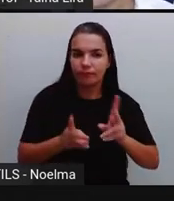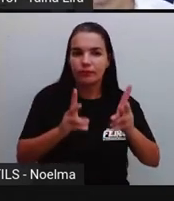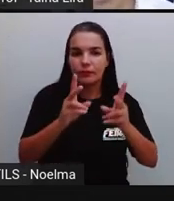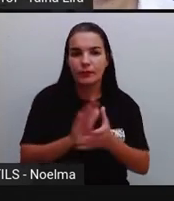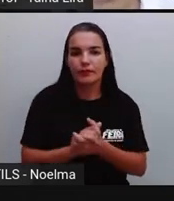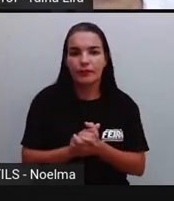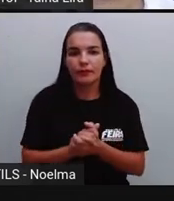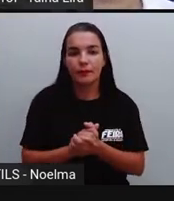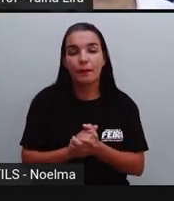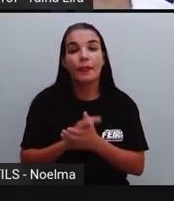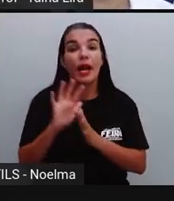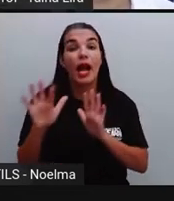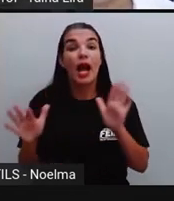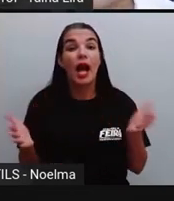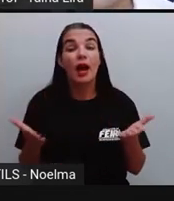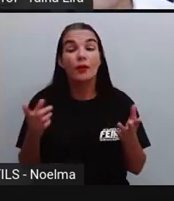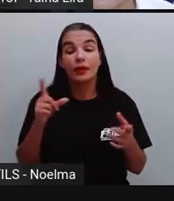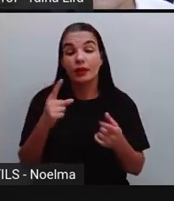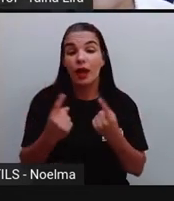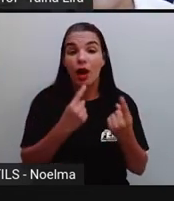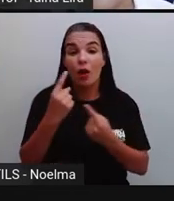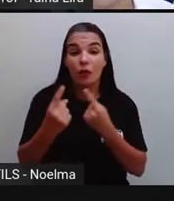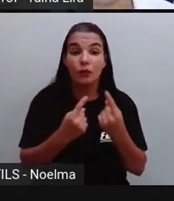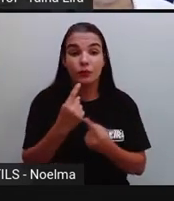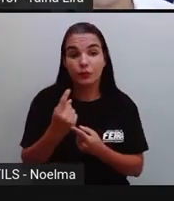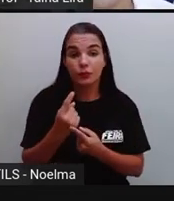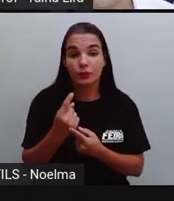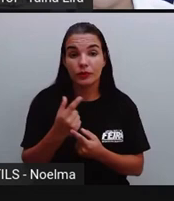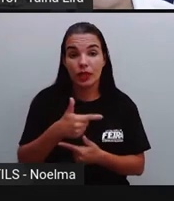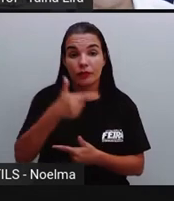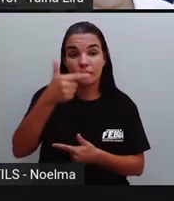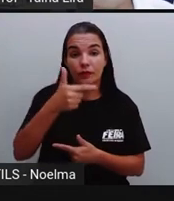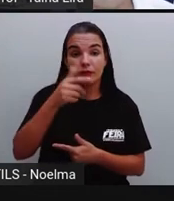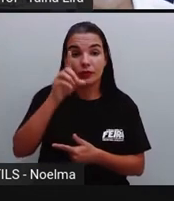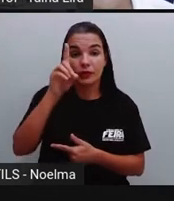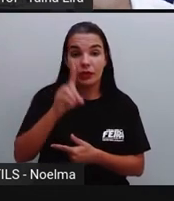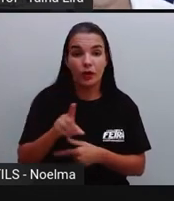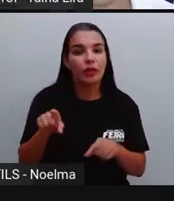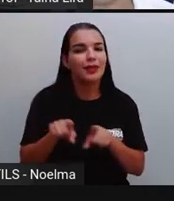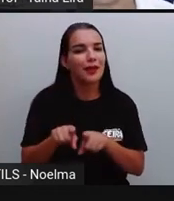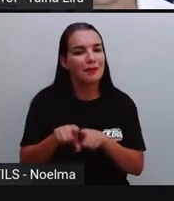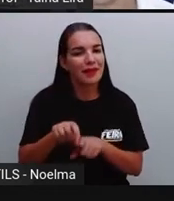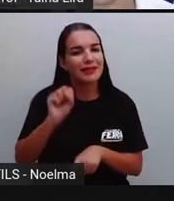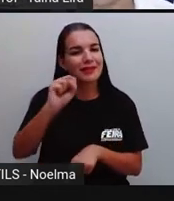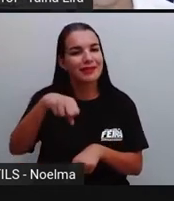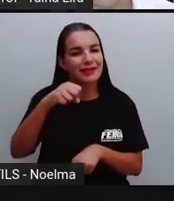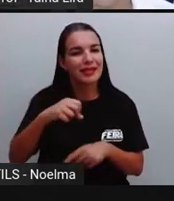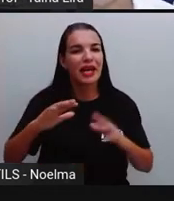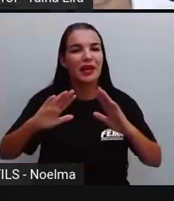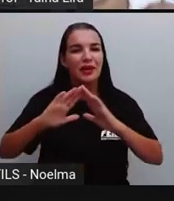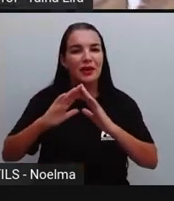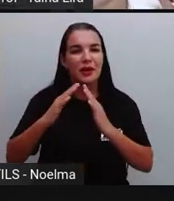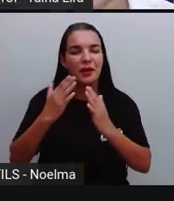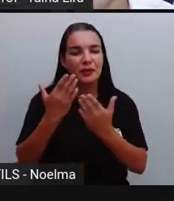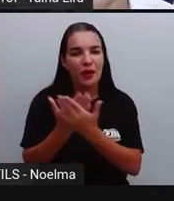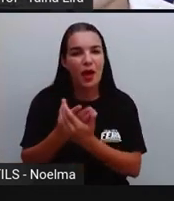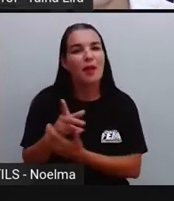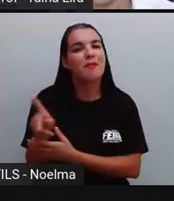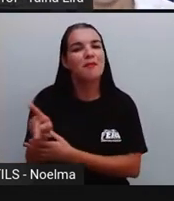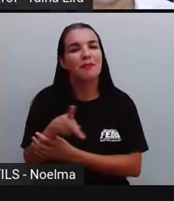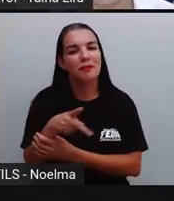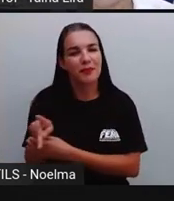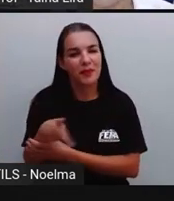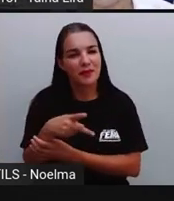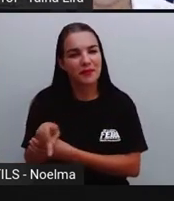E uma curiosidade é que alguns vices, né, alguns vice-diretores também são professores na escola. Então, muitas vezes,